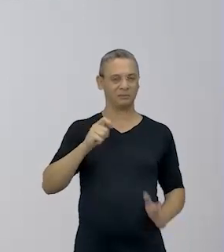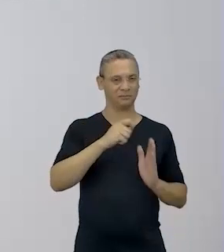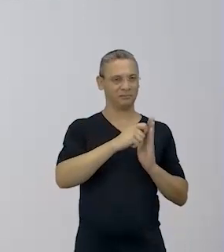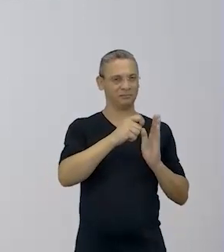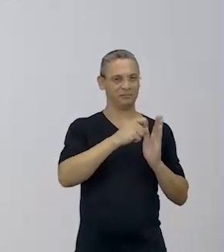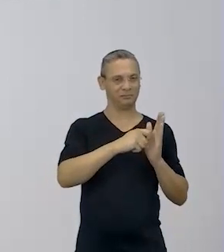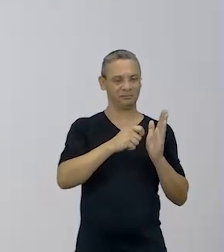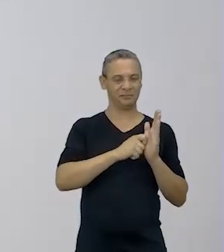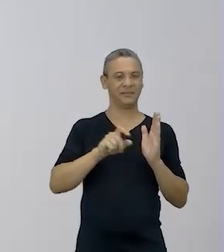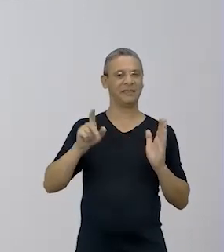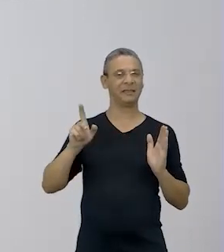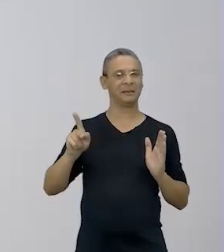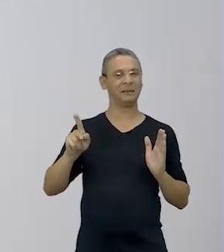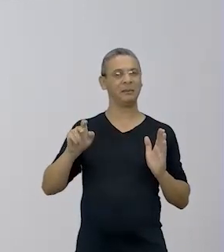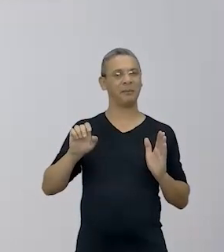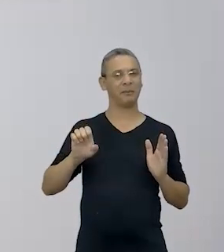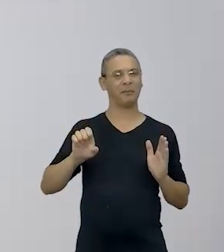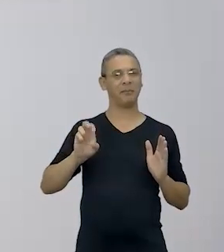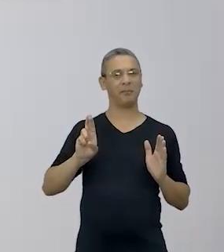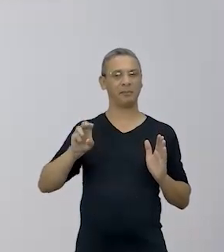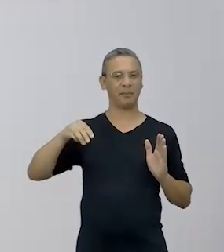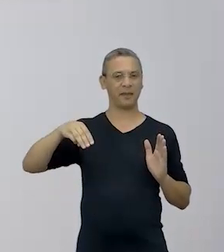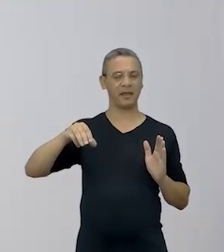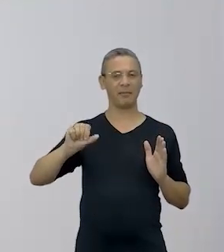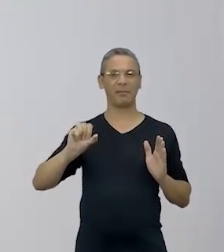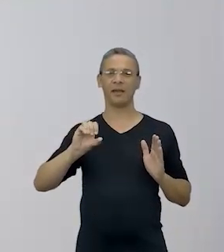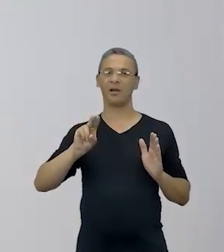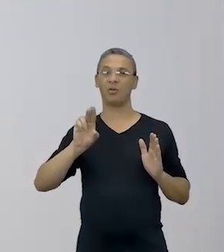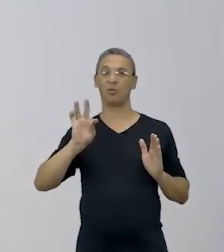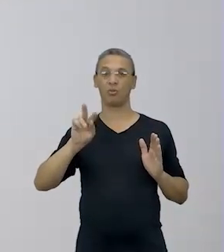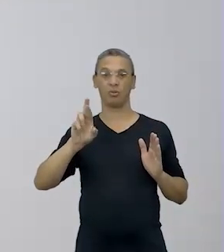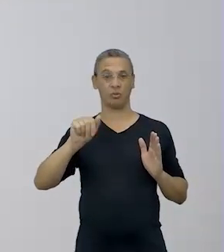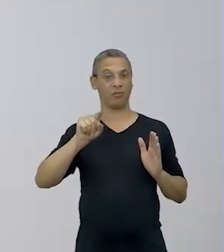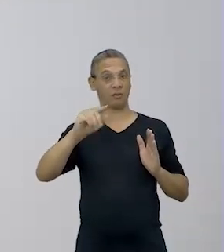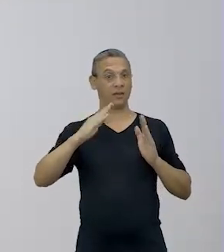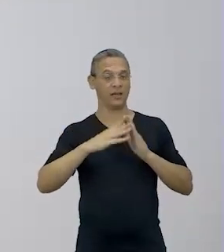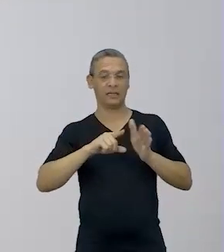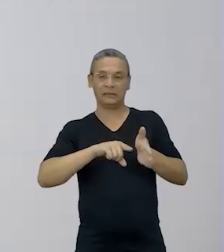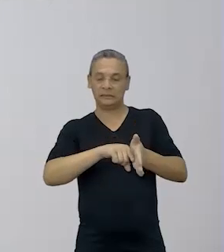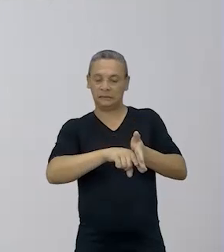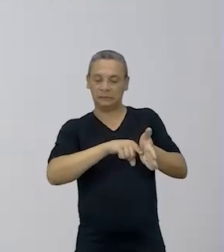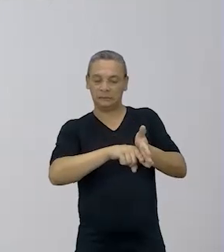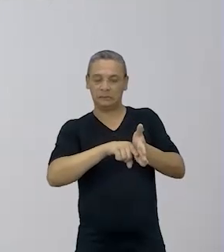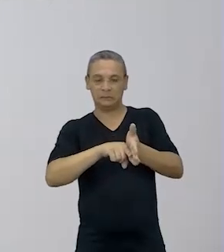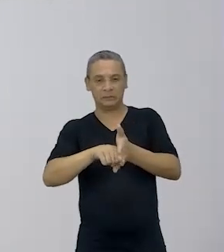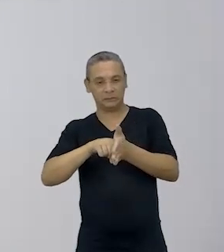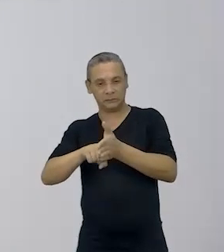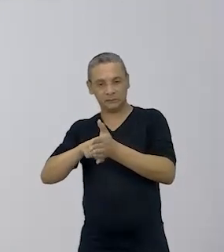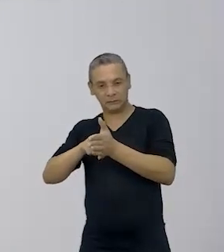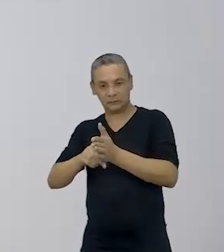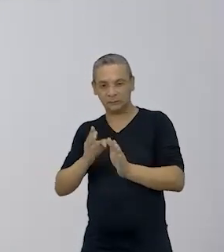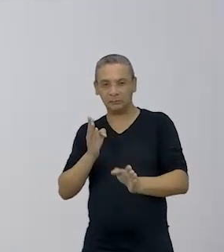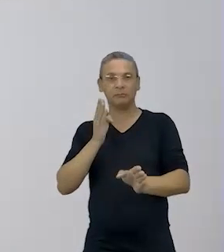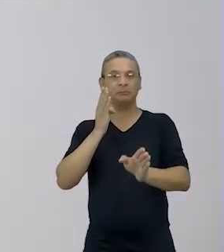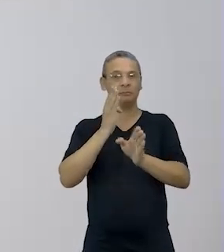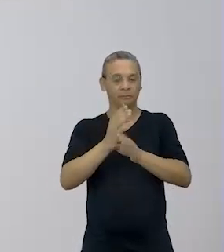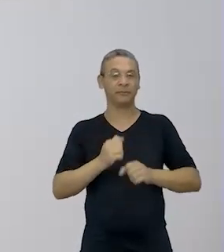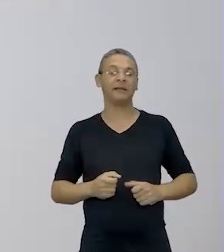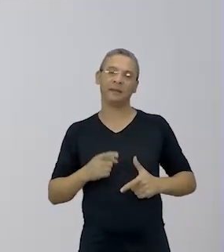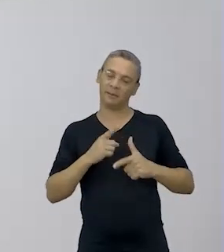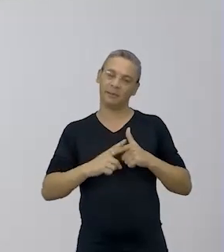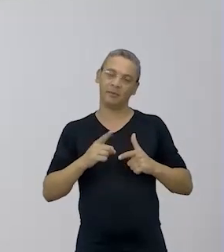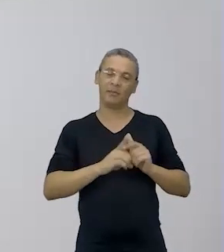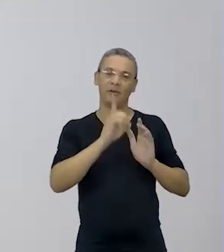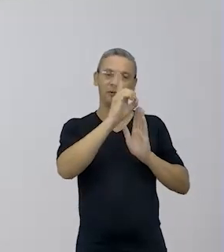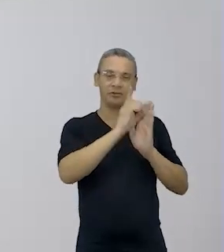coloca no seu quadro aí de ideias. Permacultura. E faça uma pesquisa muito legal a respeito disso. Nós tivemos aí uns problemas de direitos autorais em